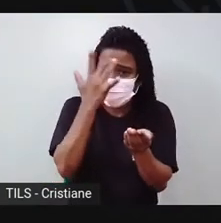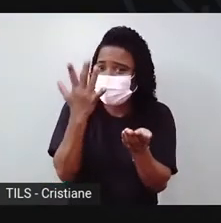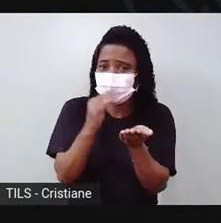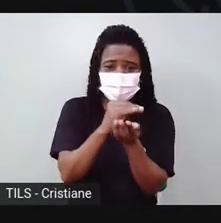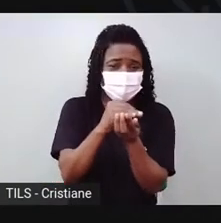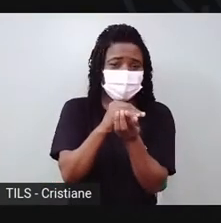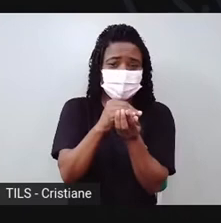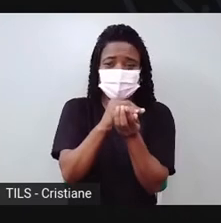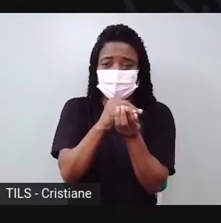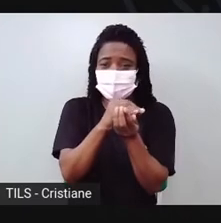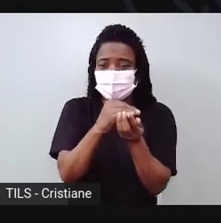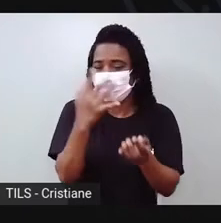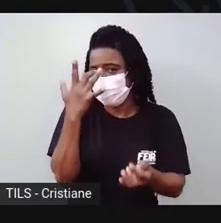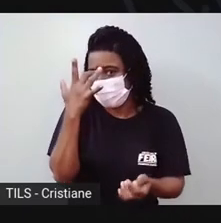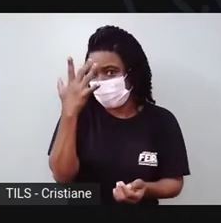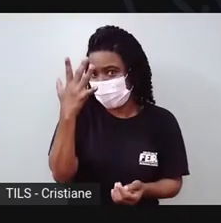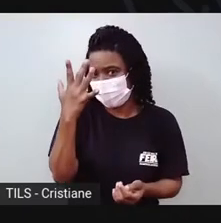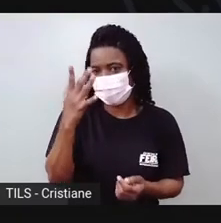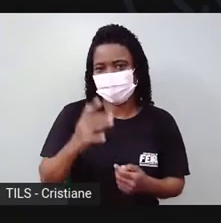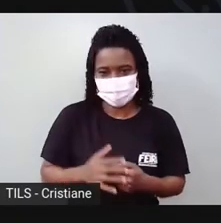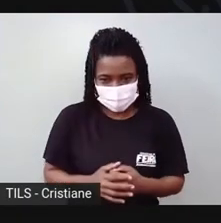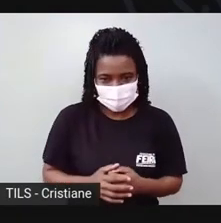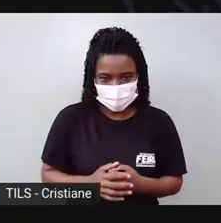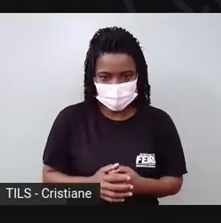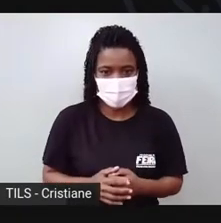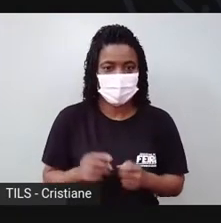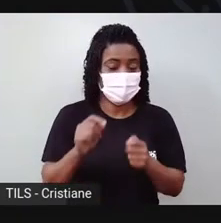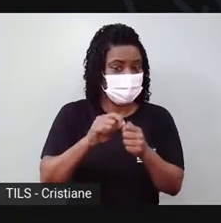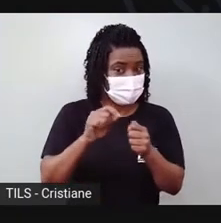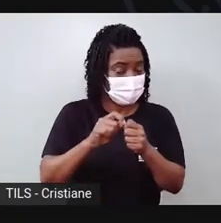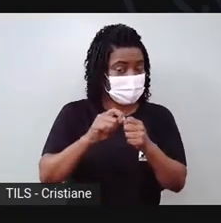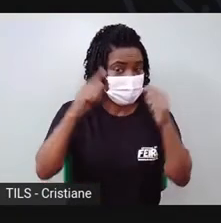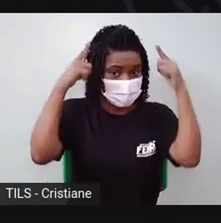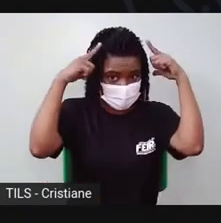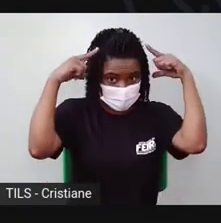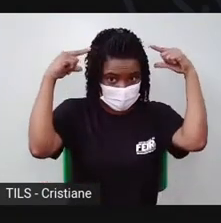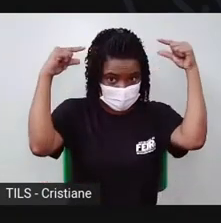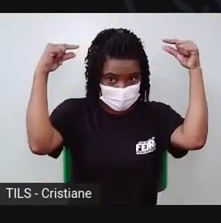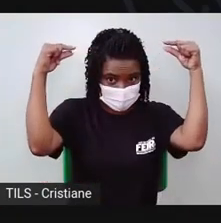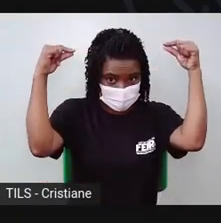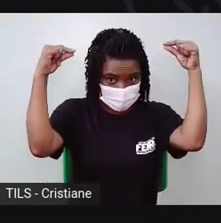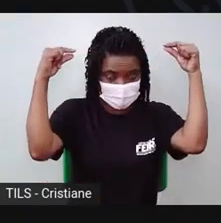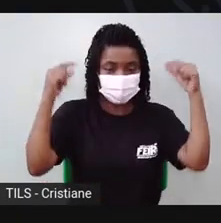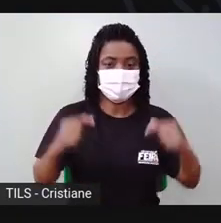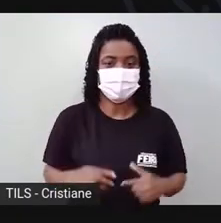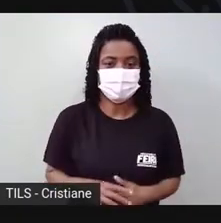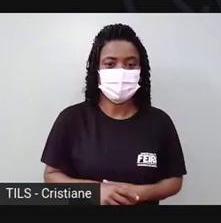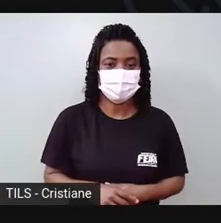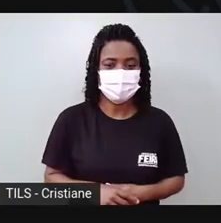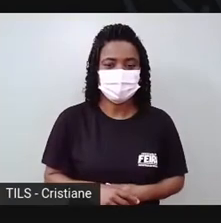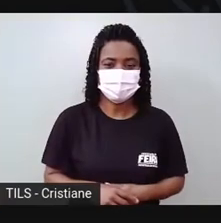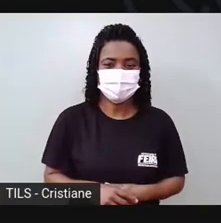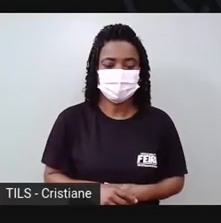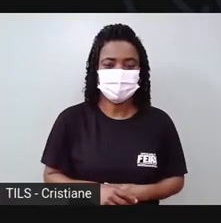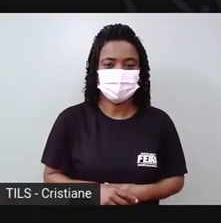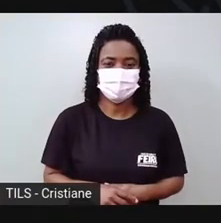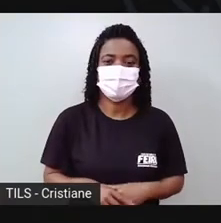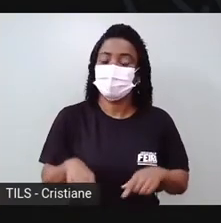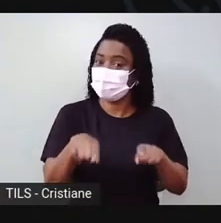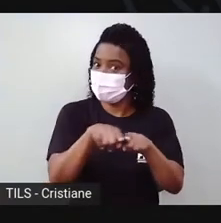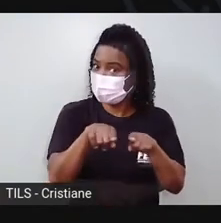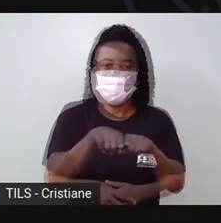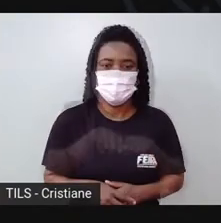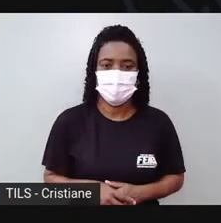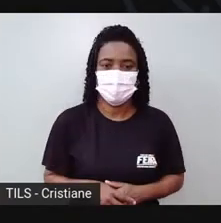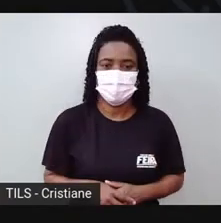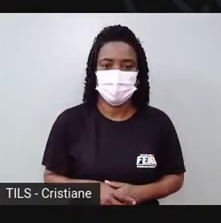Aqui, outra bolinha pra fazer as orelhinhas dele. E a Pro vai fazer também os pezinhos.